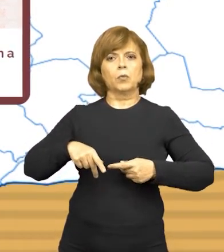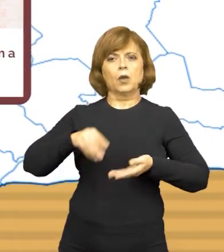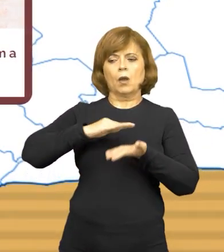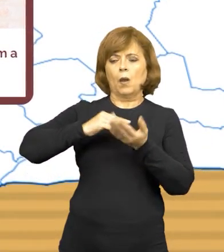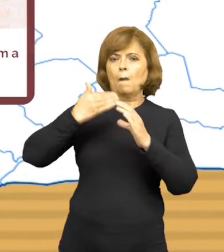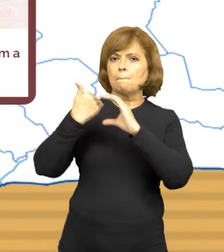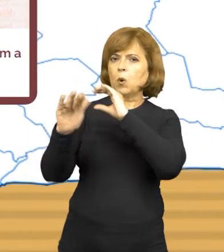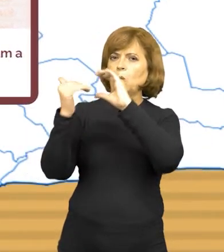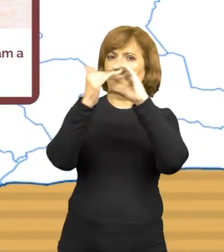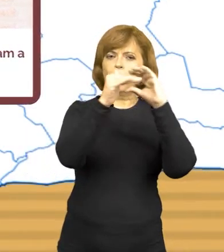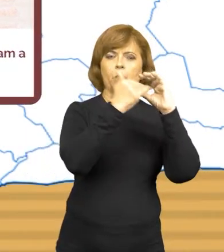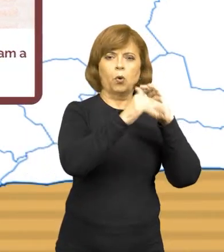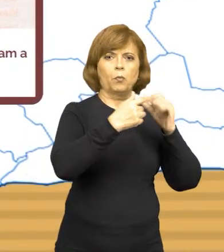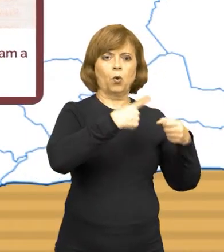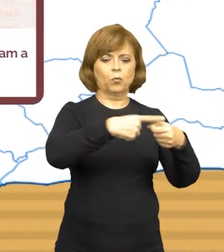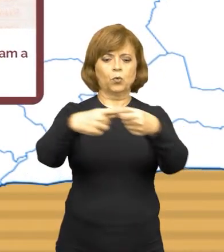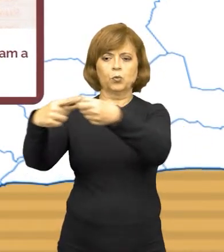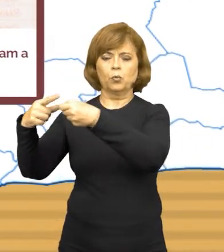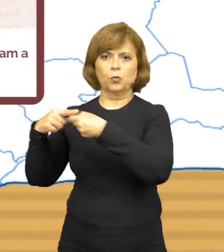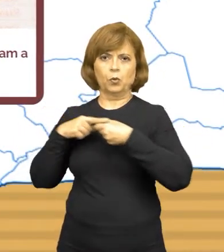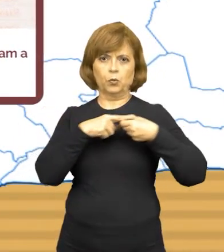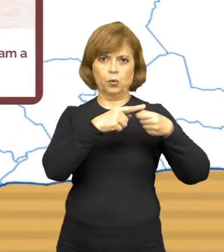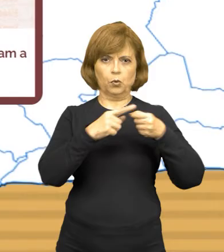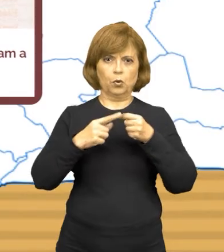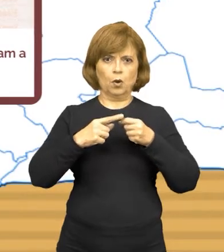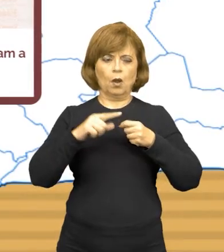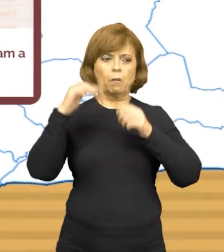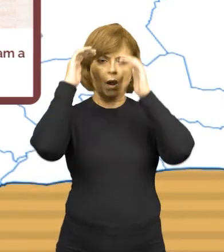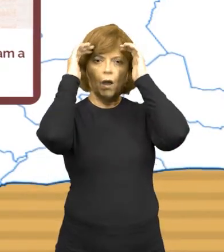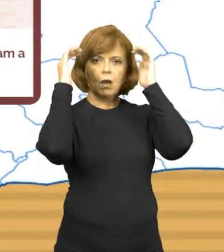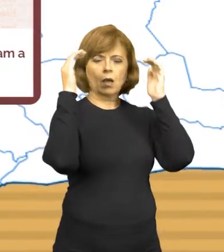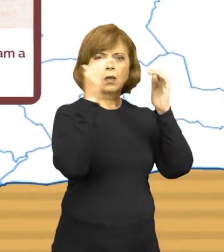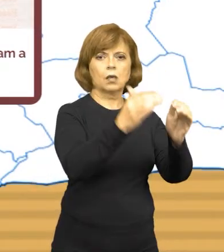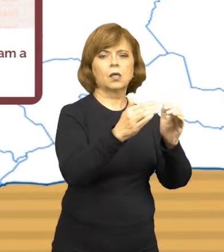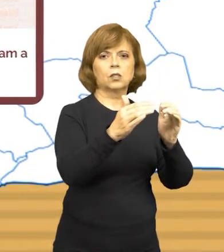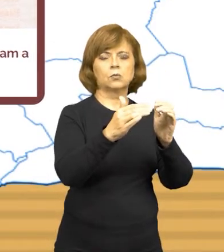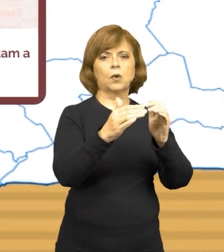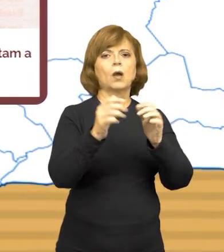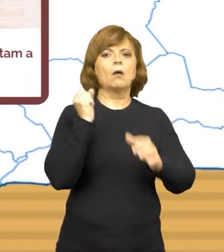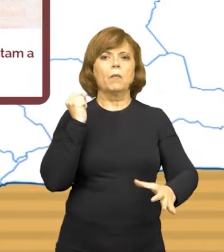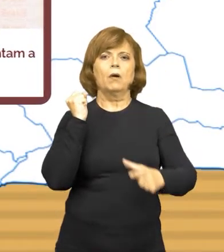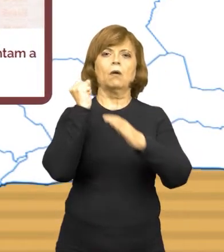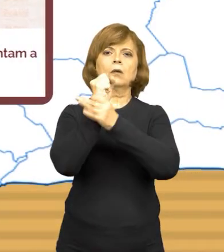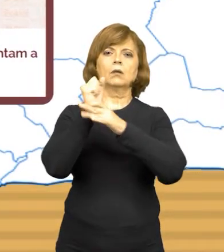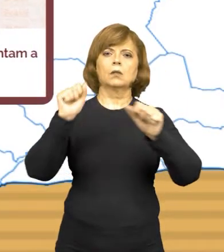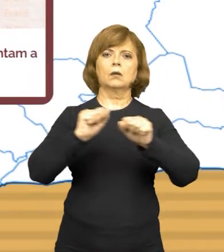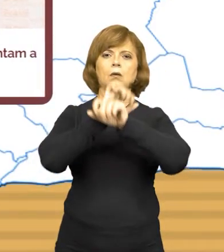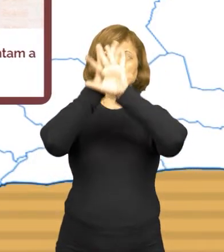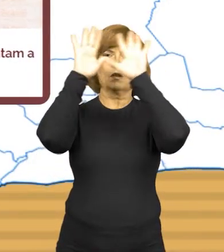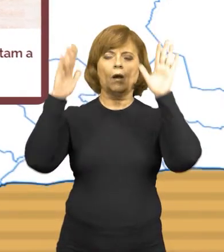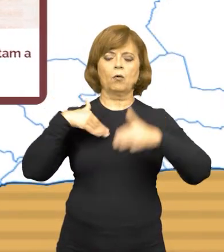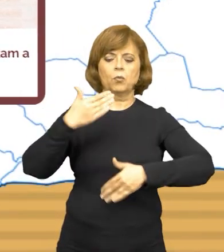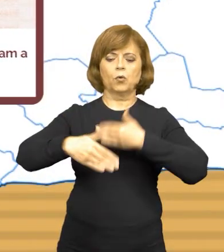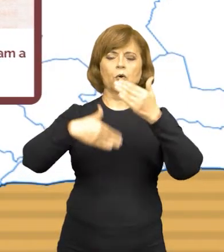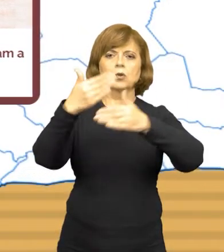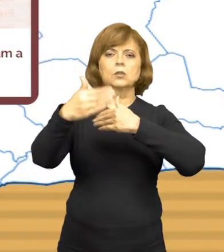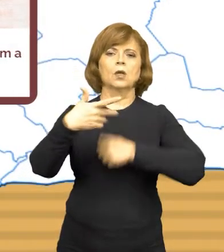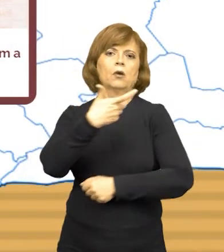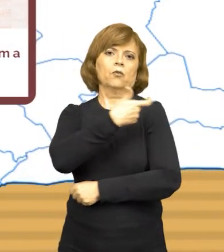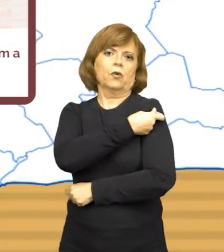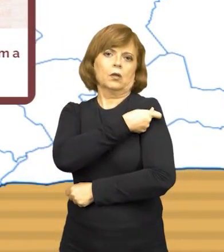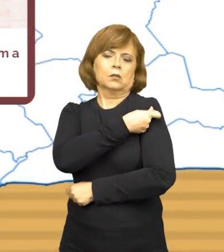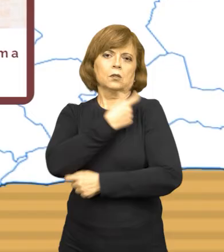diversos municípios para que sejam adotadas todas as medidas necessárias para garantir a transparência no processo de